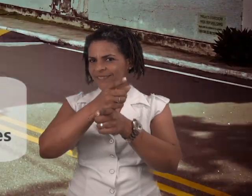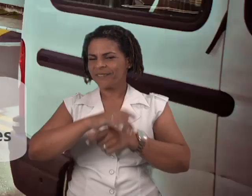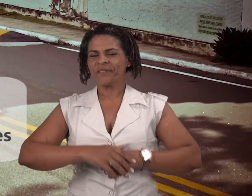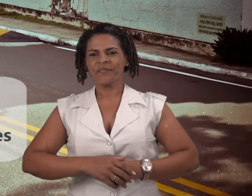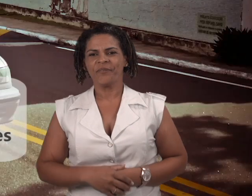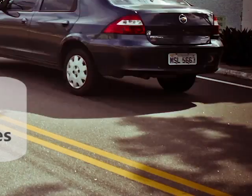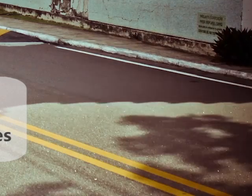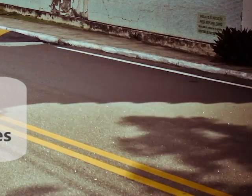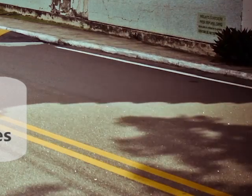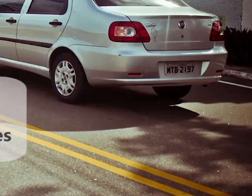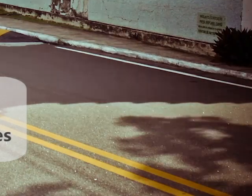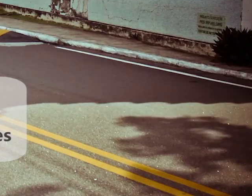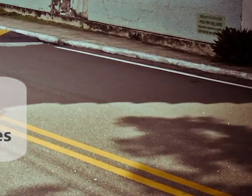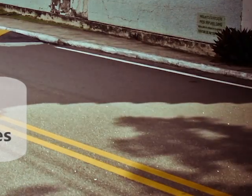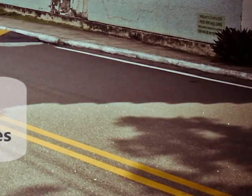a próxima!